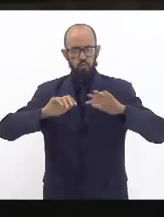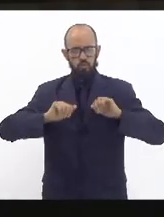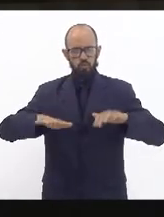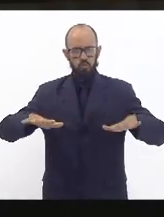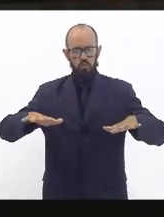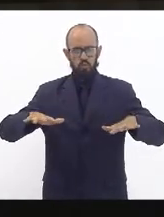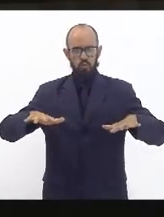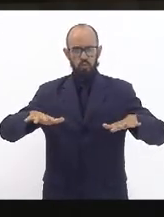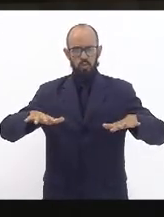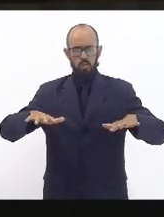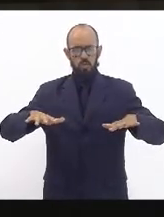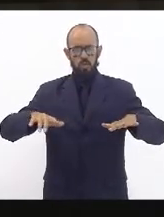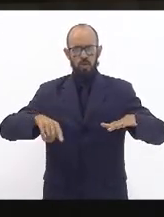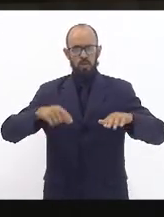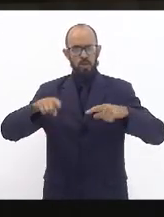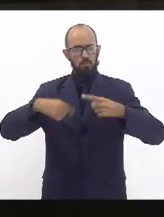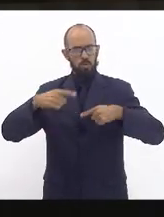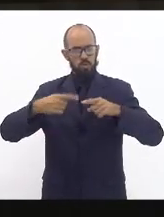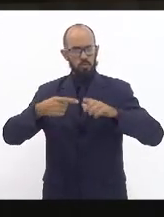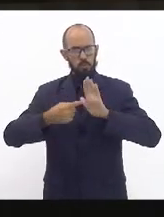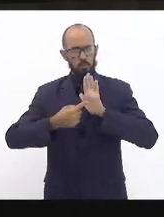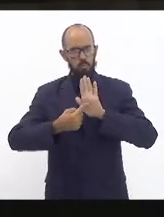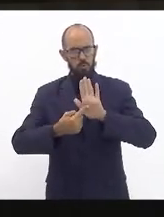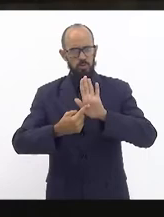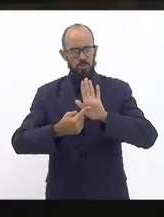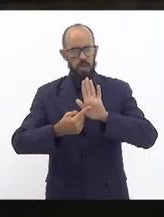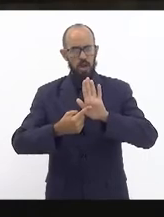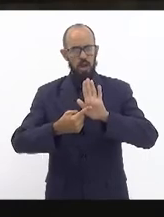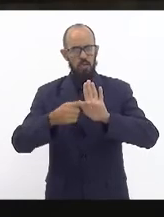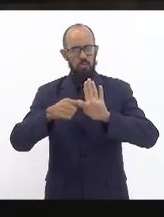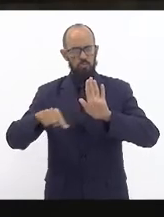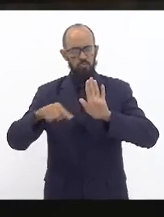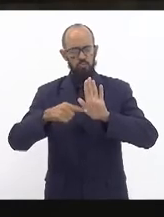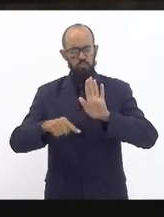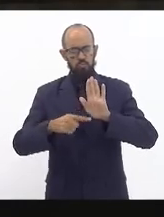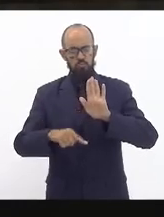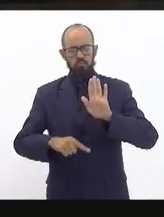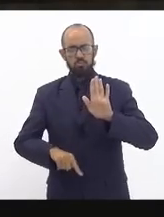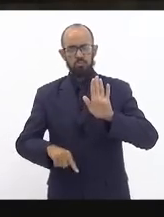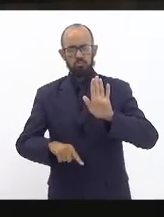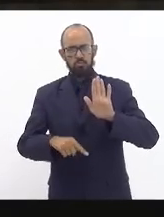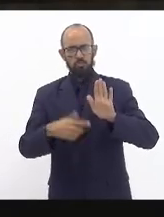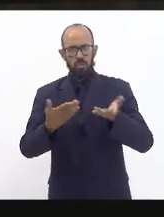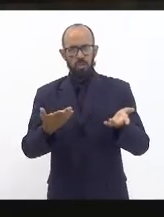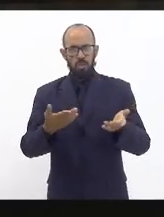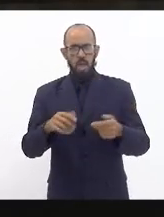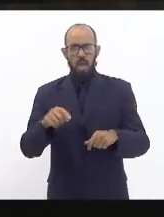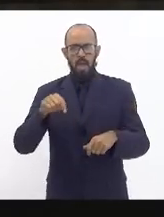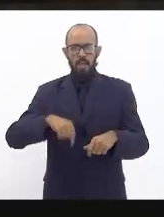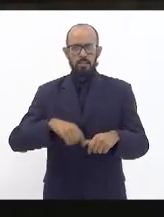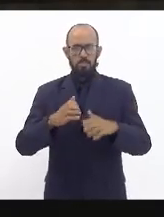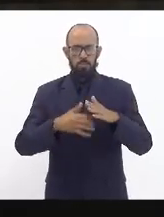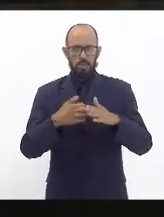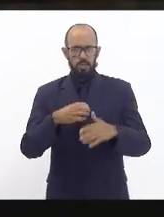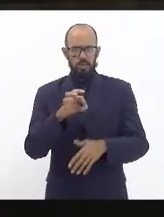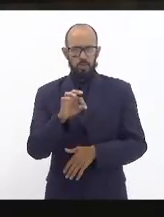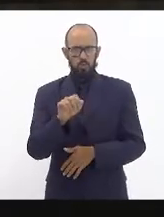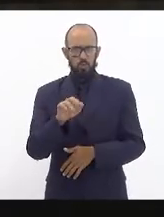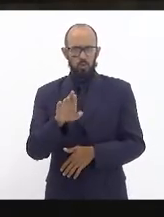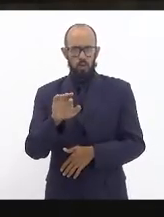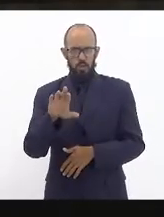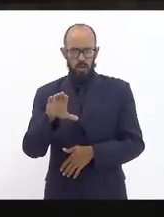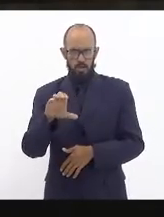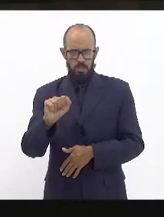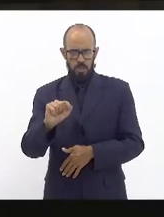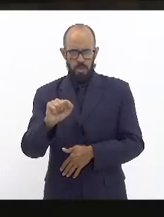cronologia que vou mostrar aqui a seguir porque essa empresa turca ela tem que contratar duas empresas aqui no Brasil duas aqui no Rio de Janeiro